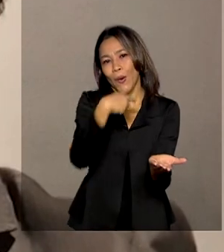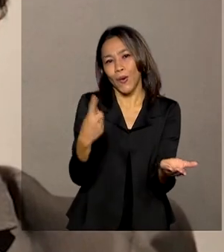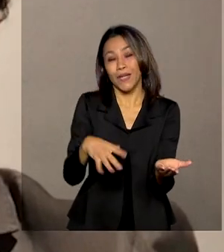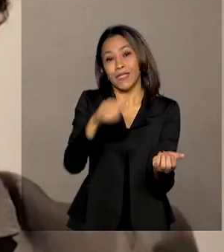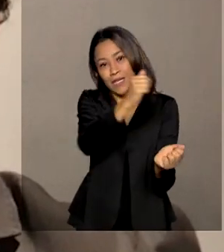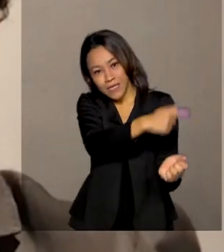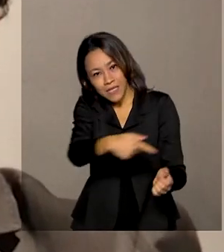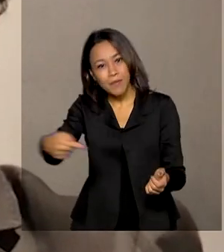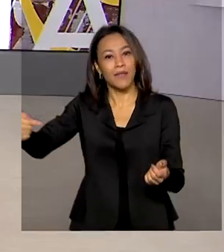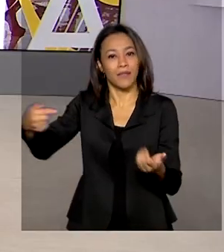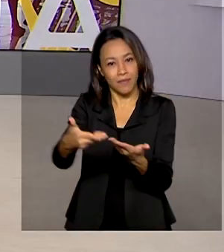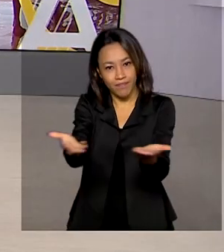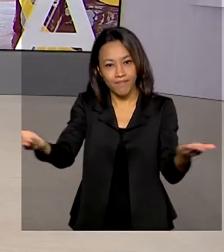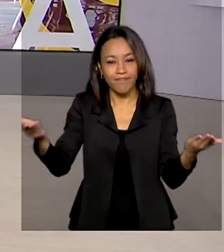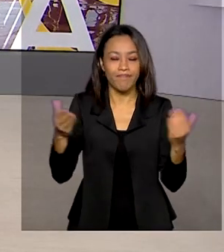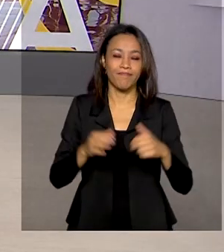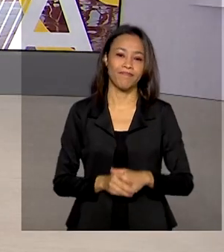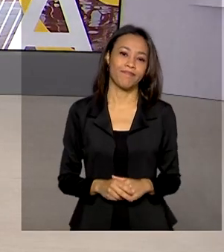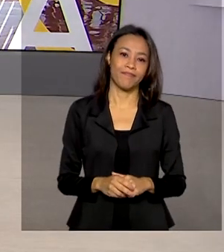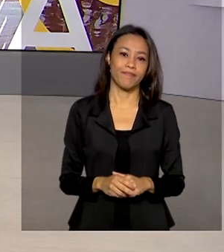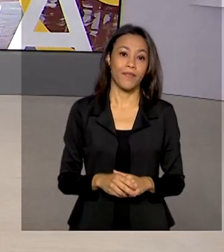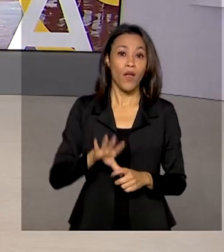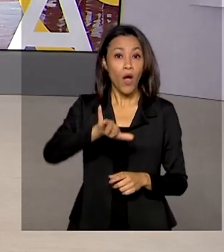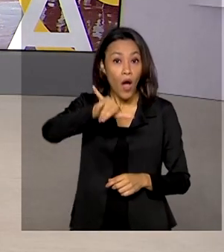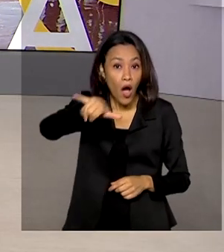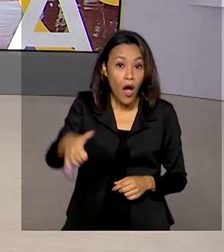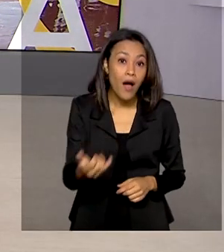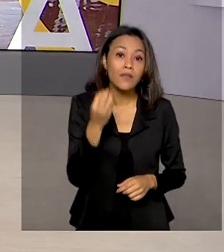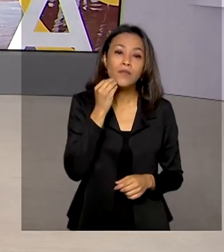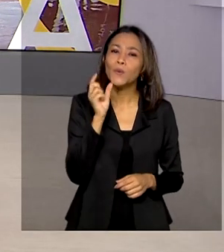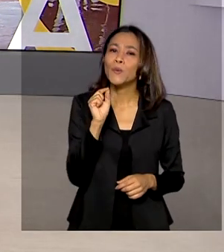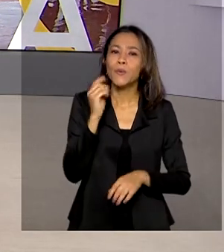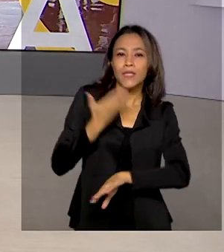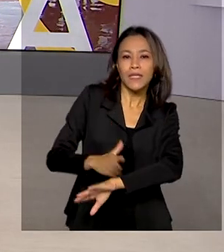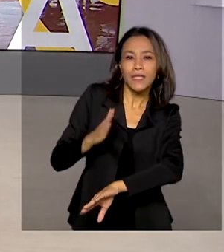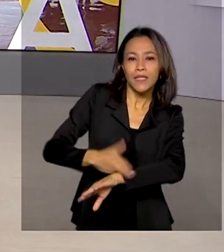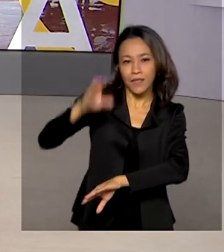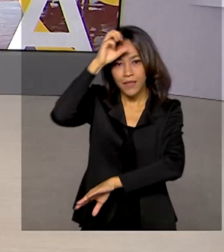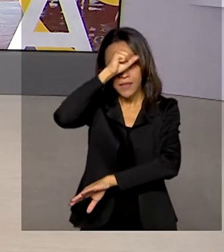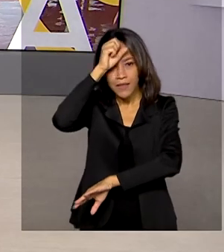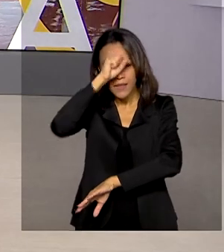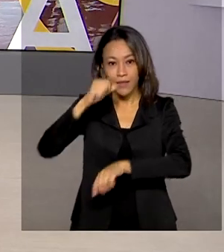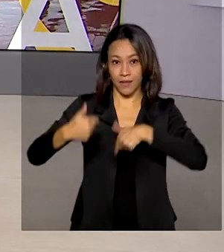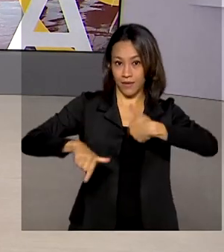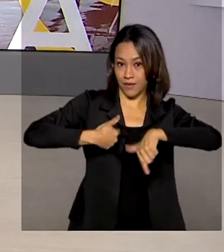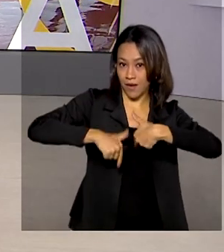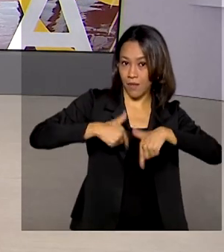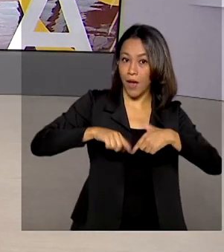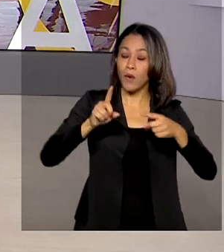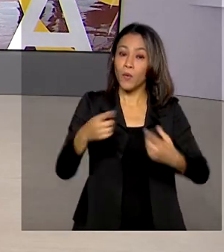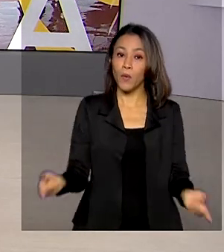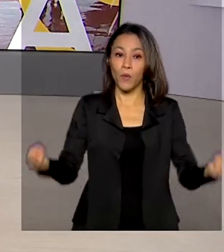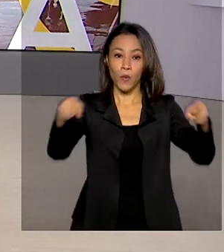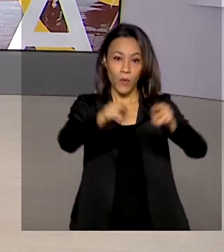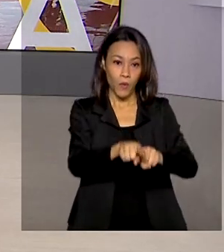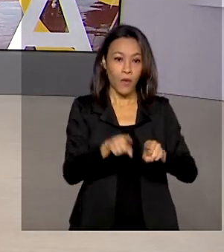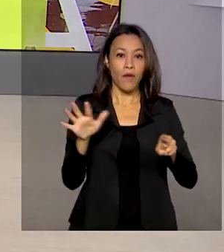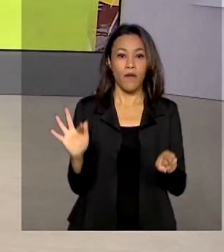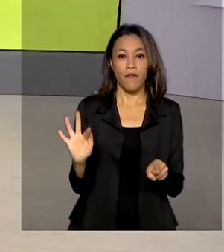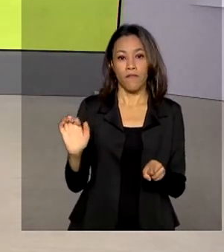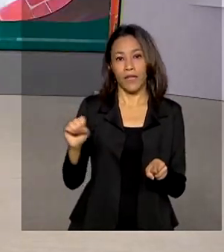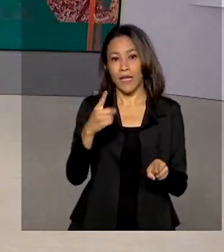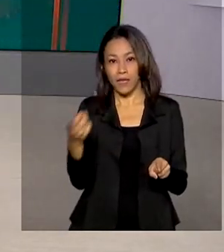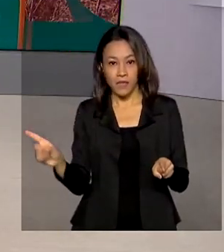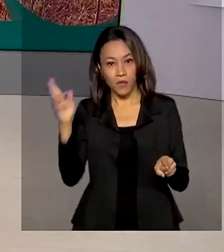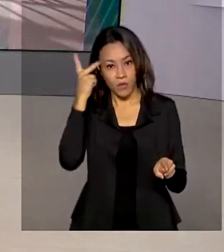7 dias por semana. Oportunidade de qualificação e emprego. Um acordo fechado entre a Federação das Indústrias do